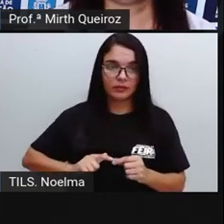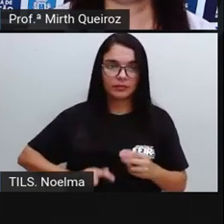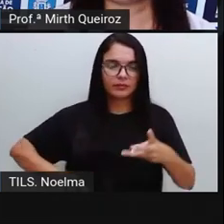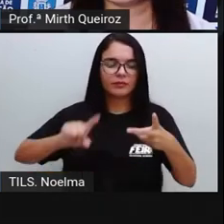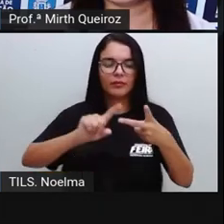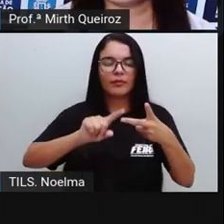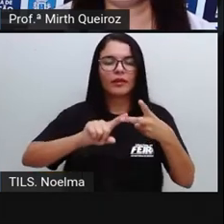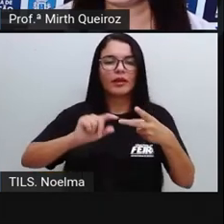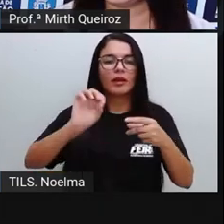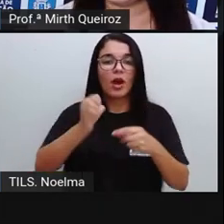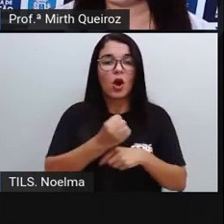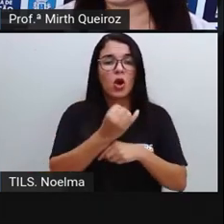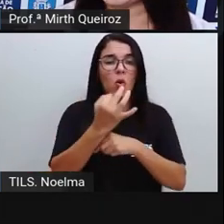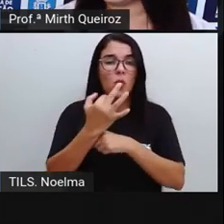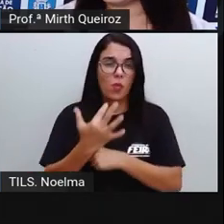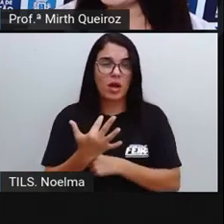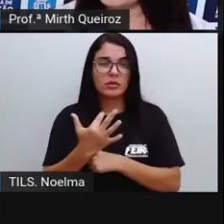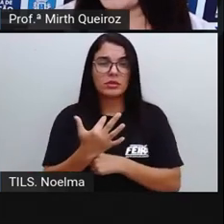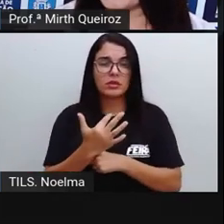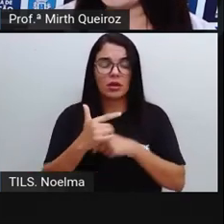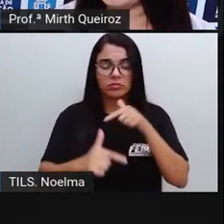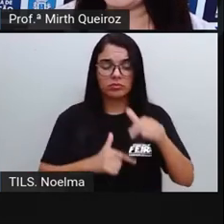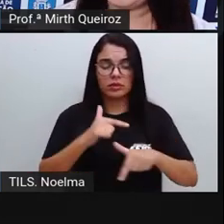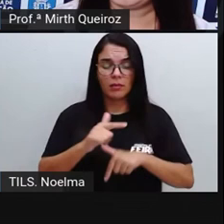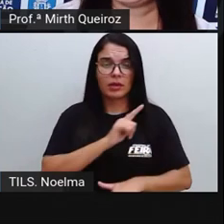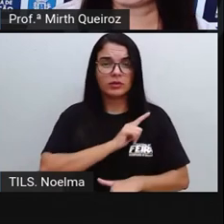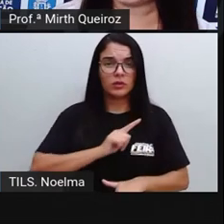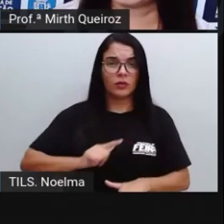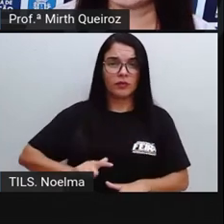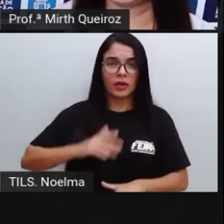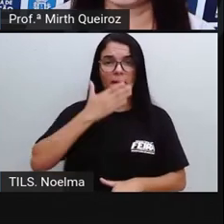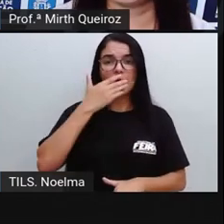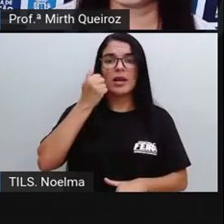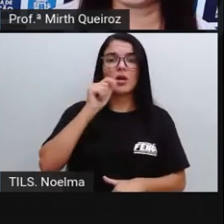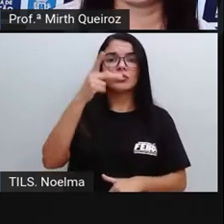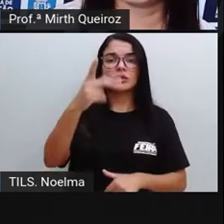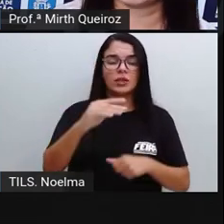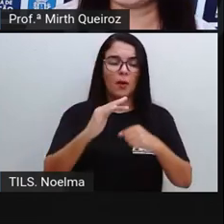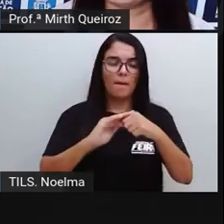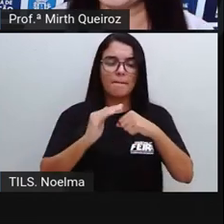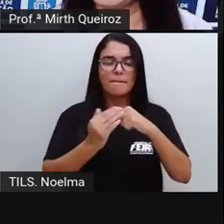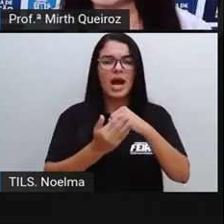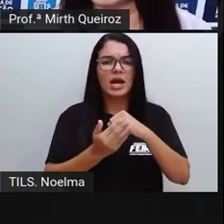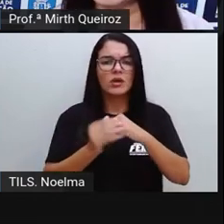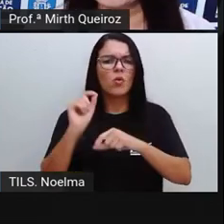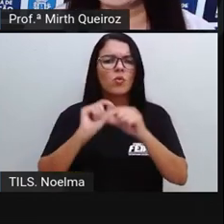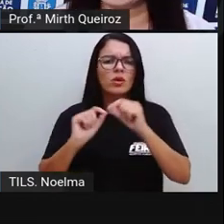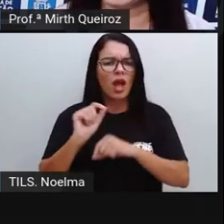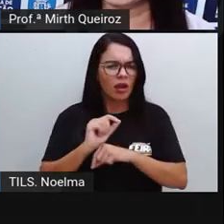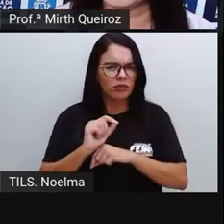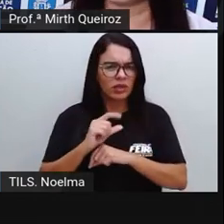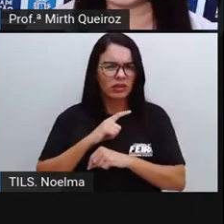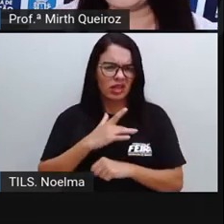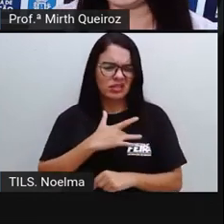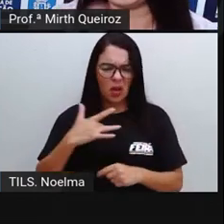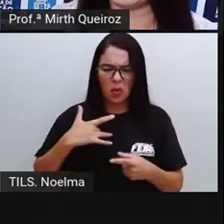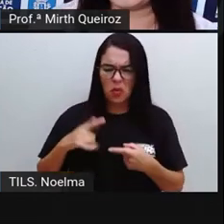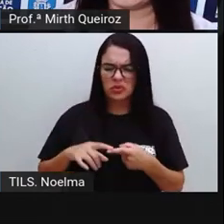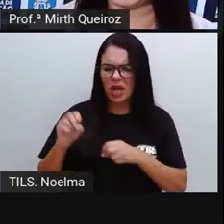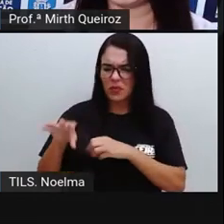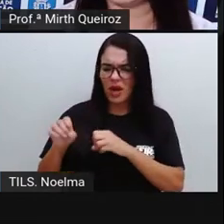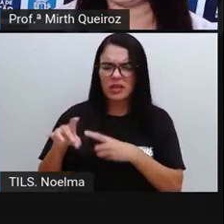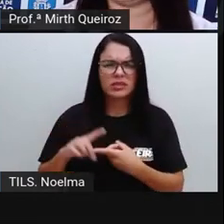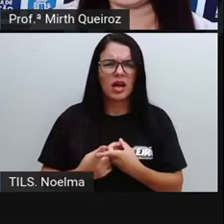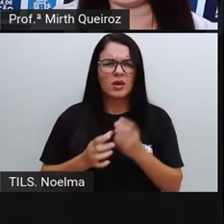Estão melhor Ofertados No seu bairro Educação Segurança Limpeza Saúde Quais estão